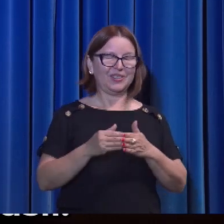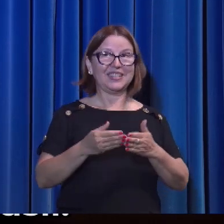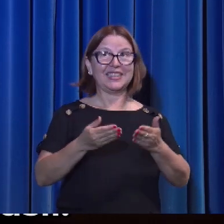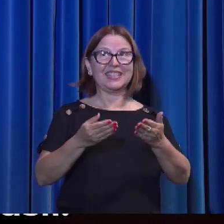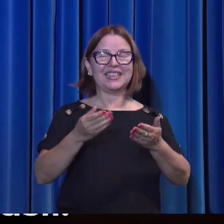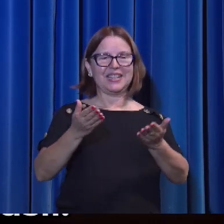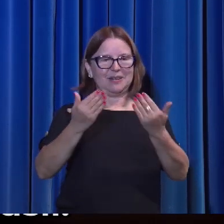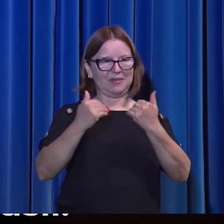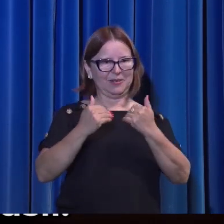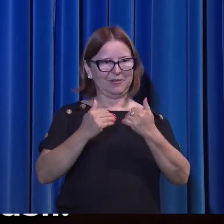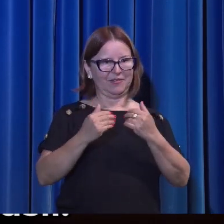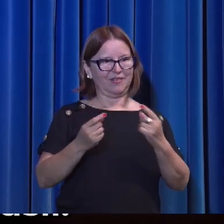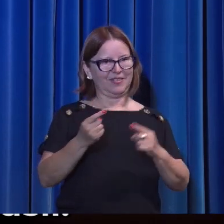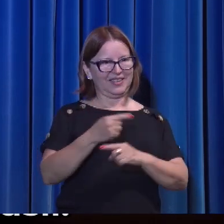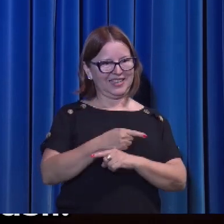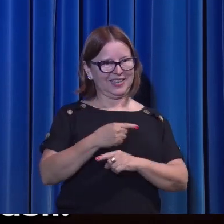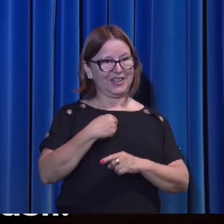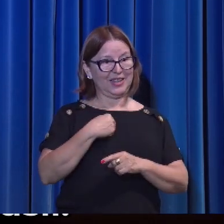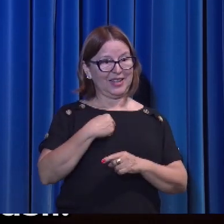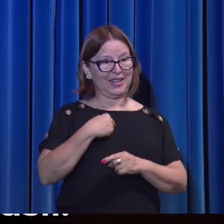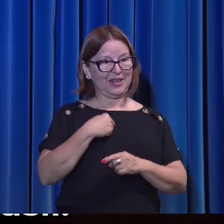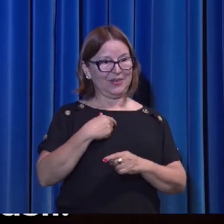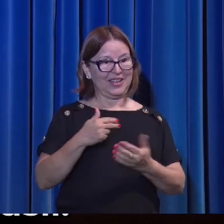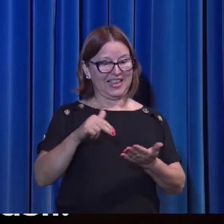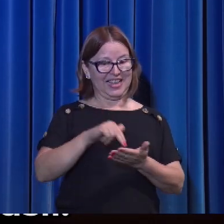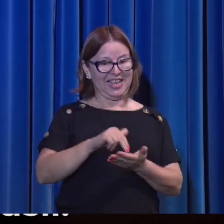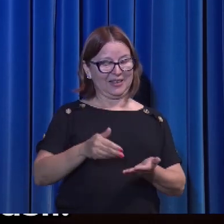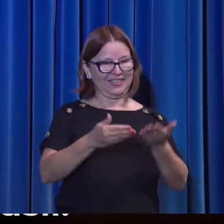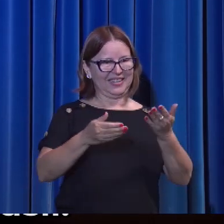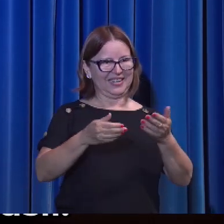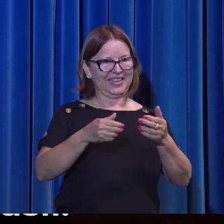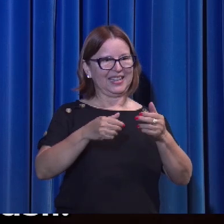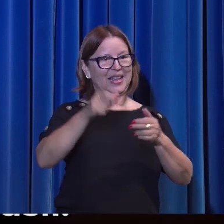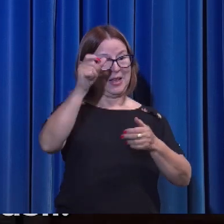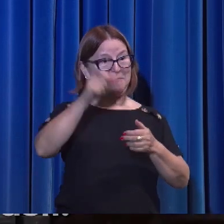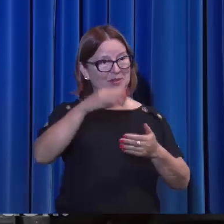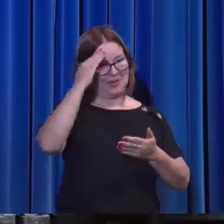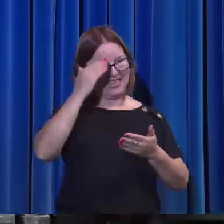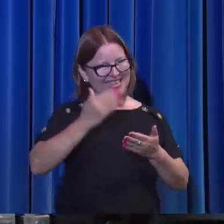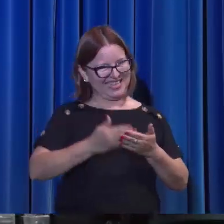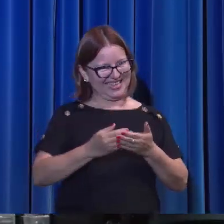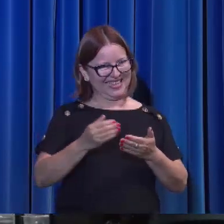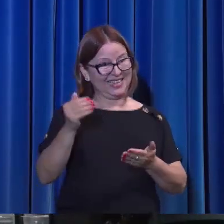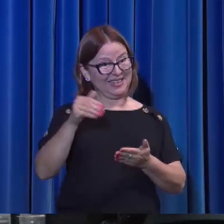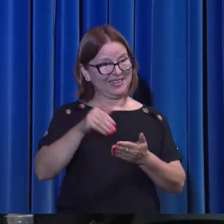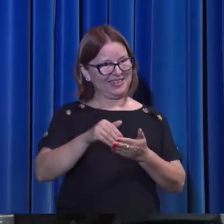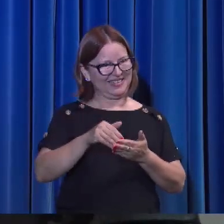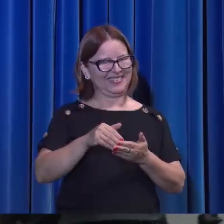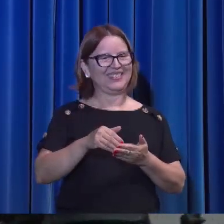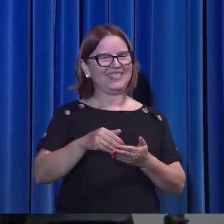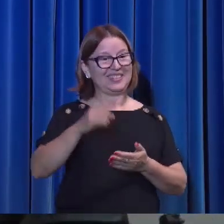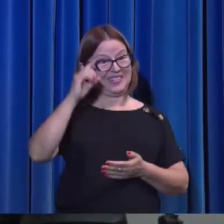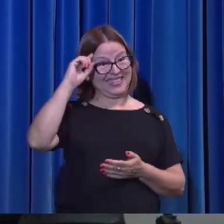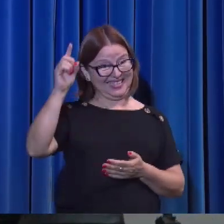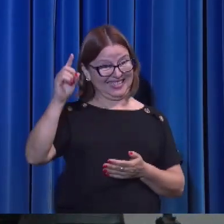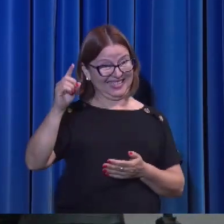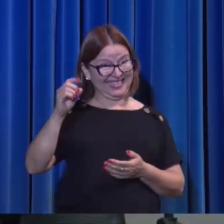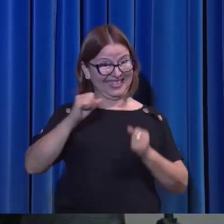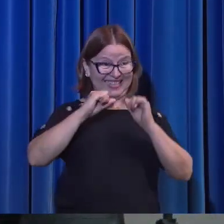Pelo contrário, eu o ressuscitarei no último dia. Está claro, João? Está claro?